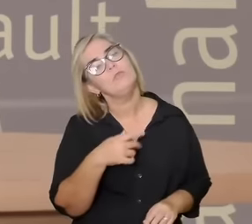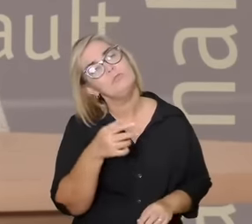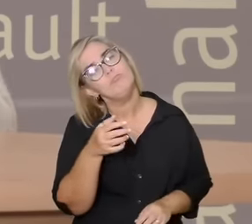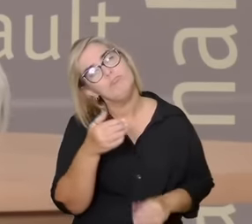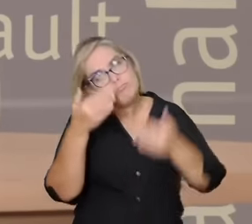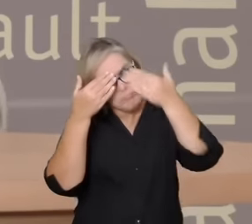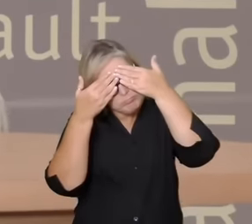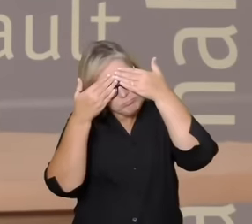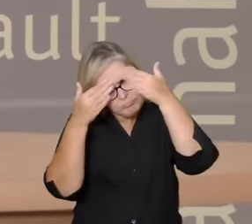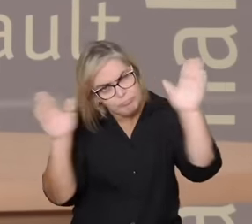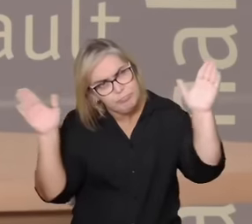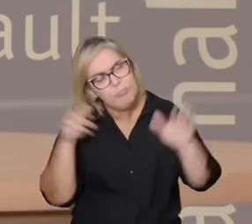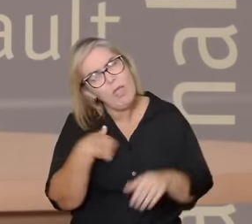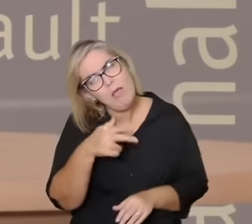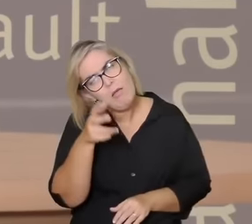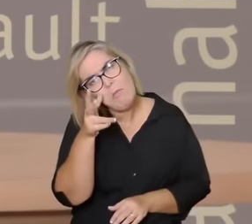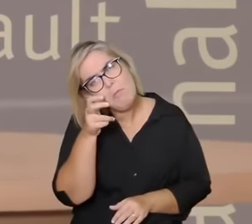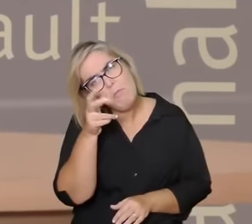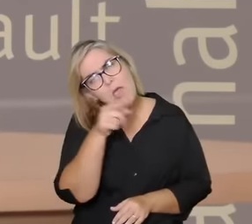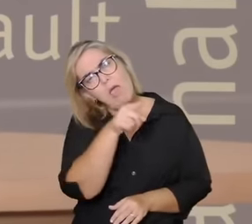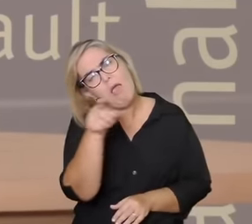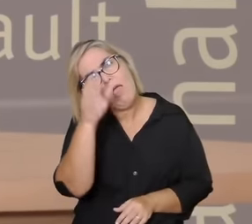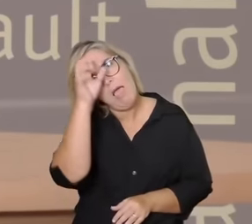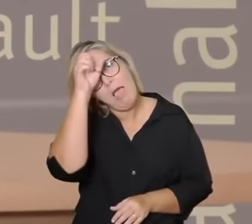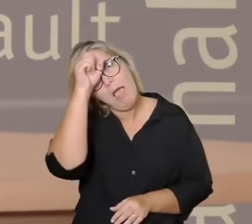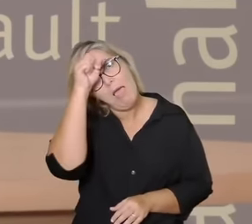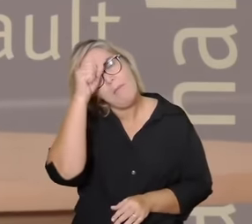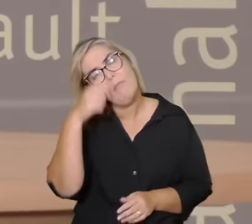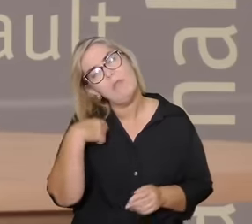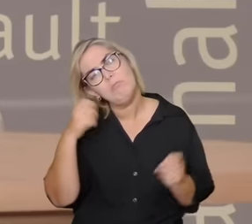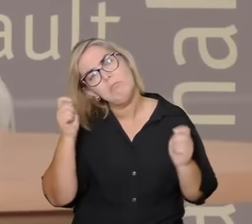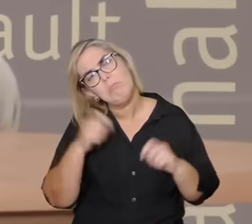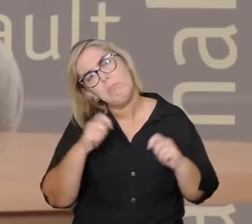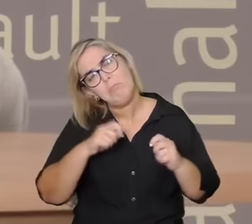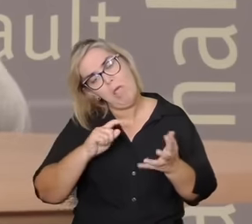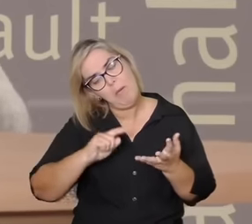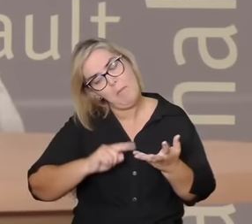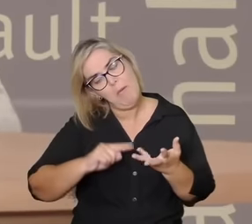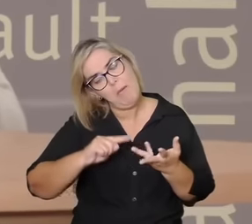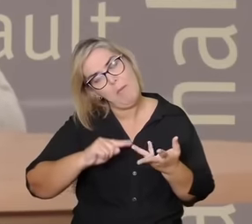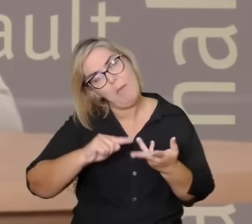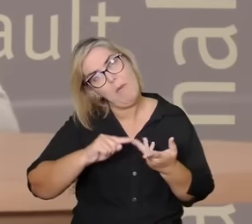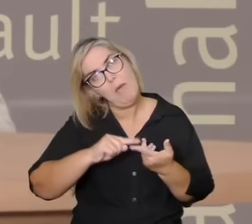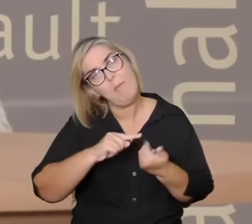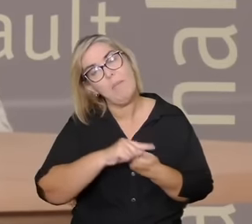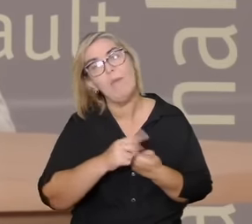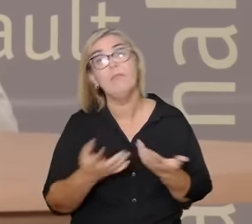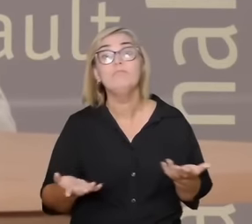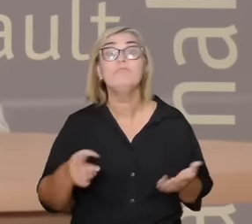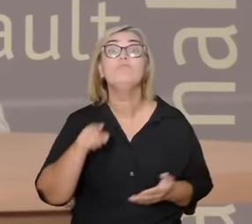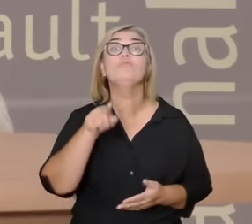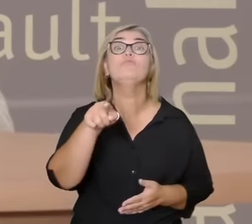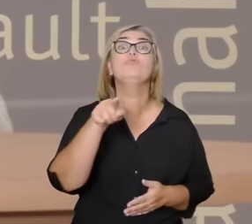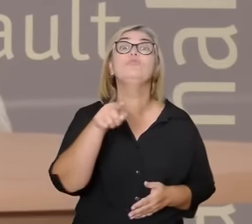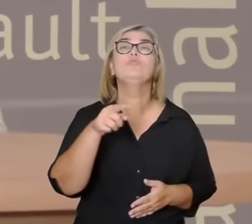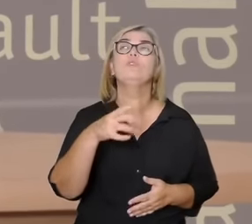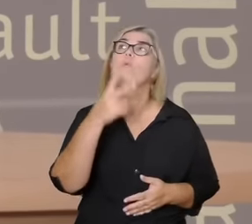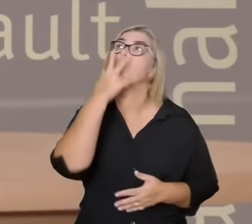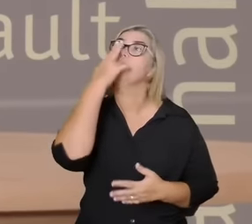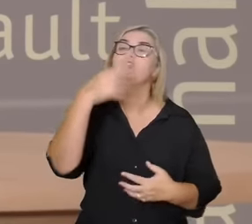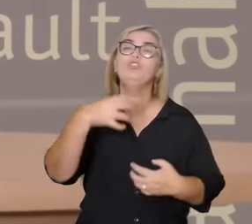ajudar a fazer uma coreografia com alguém com muitas pessoas com uma pessoa da maneira que for mais